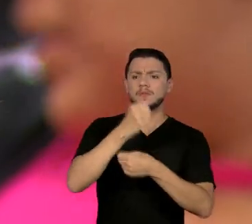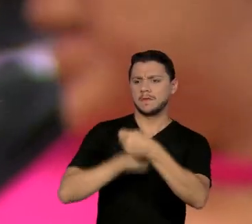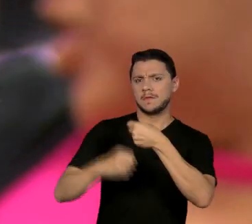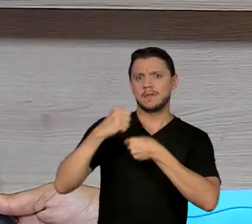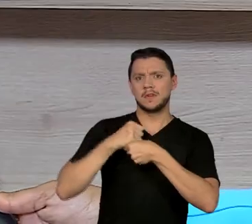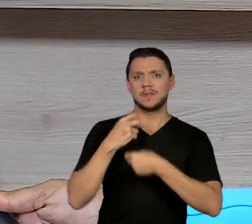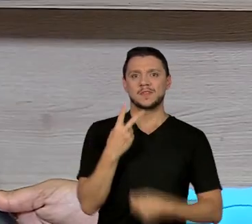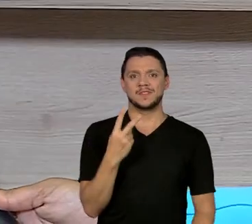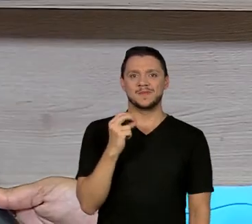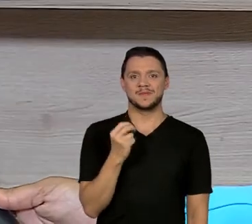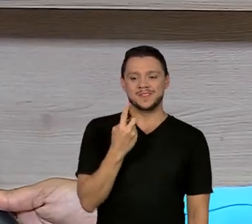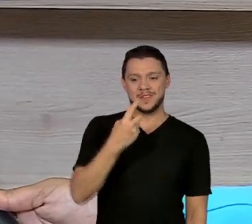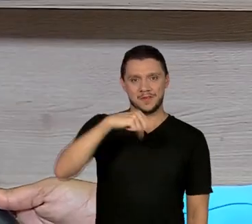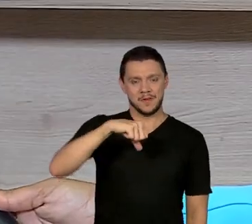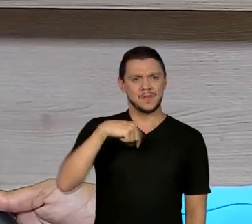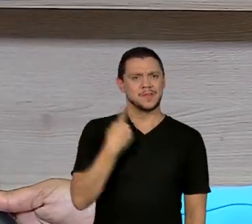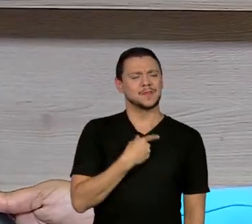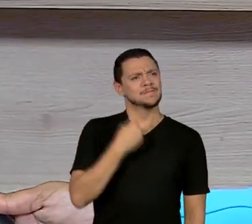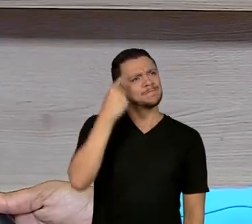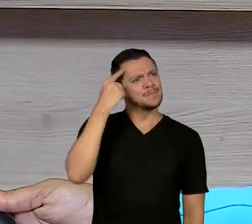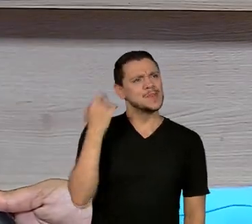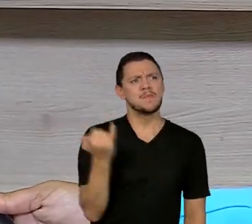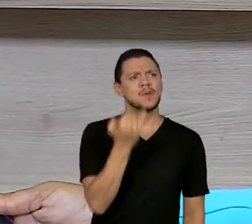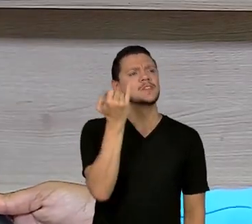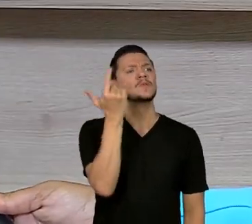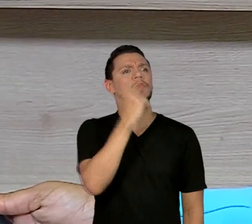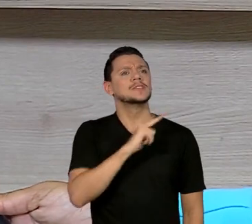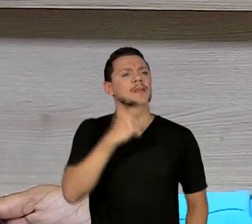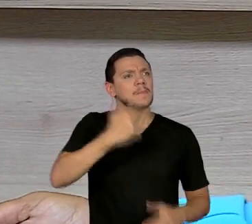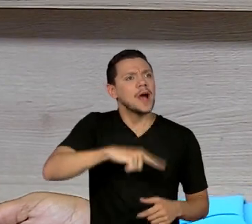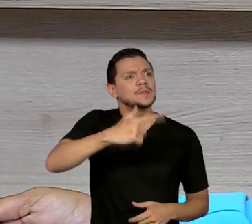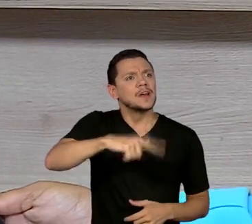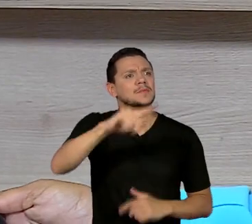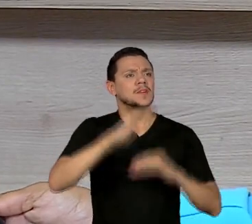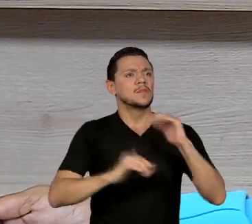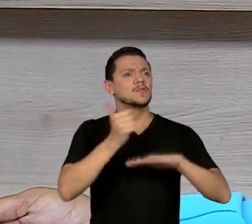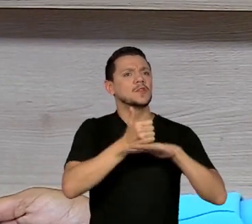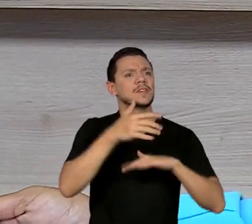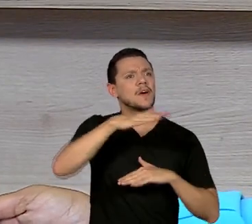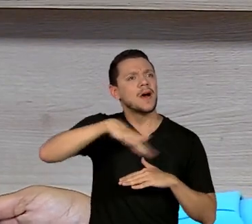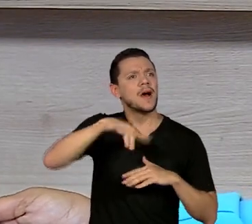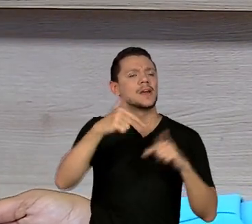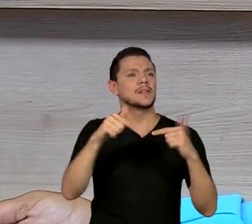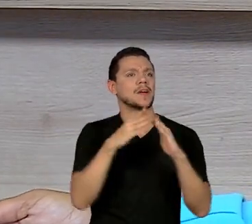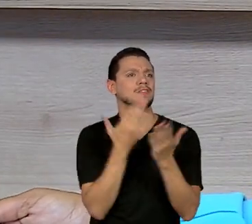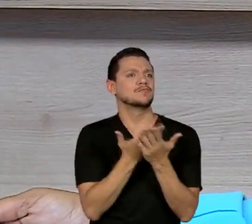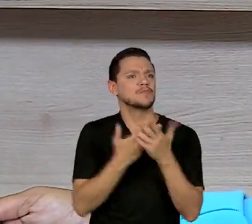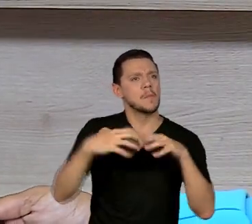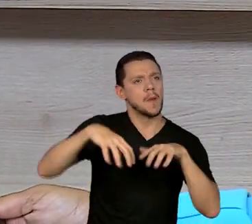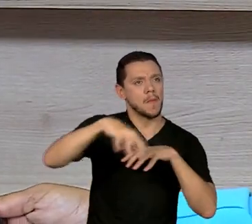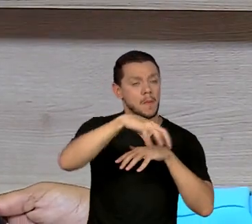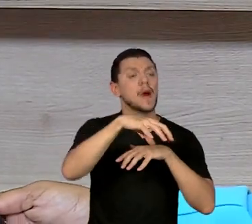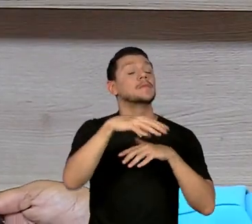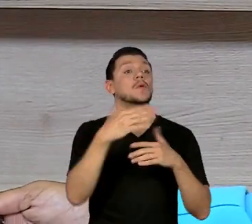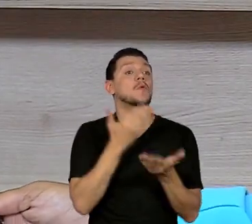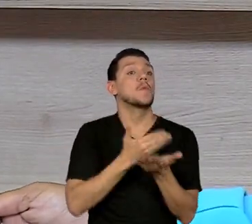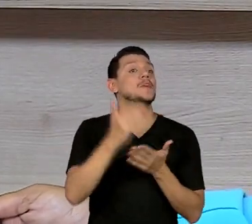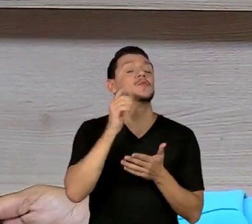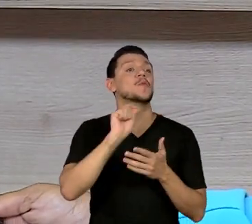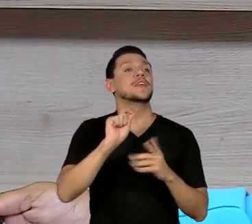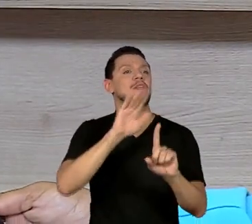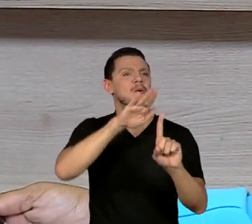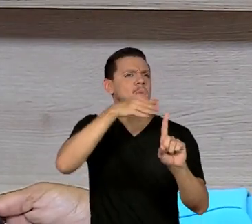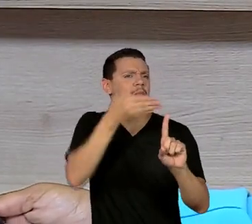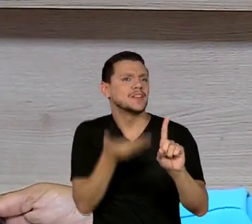importância de que alcançasse demais profissionais da rede. Então passamos a premiar, homenagear, na verdade,